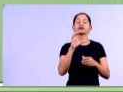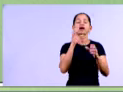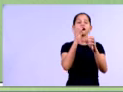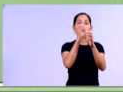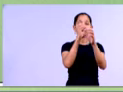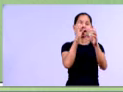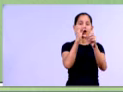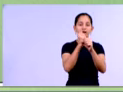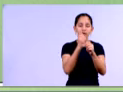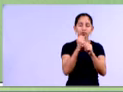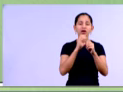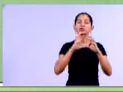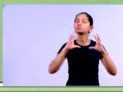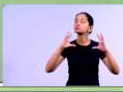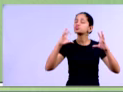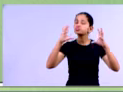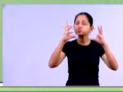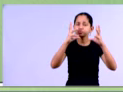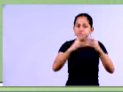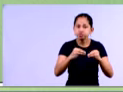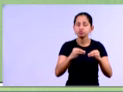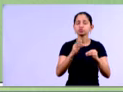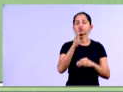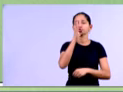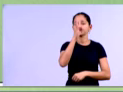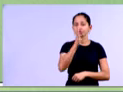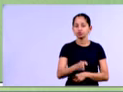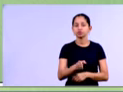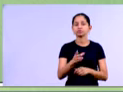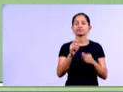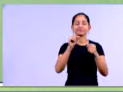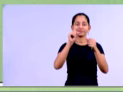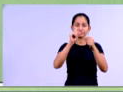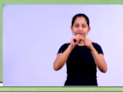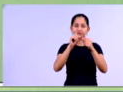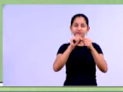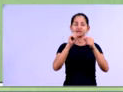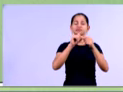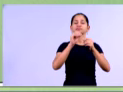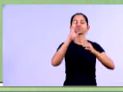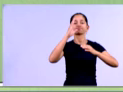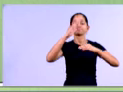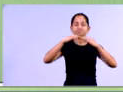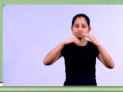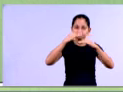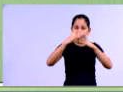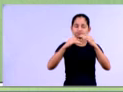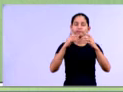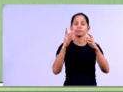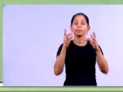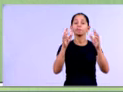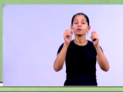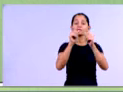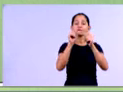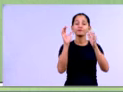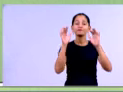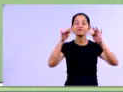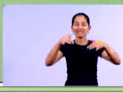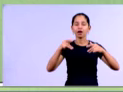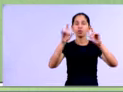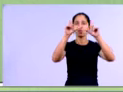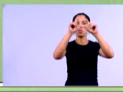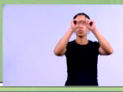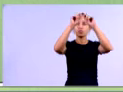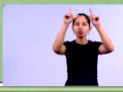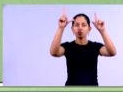vertical de todas as contas da DRE em relação à receita líquida, né, no caso do nosso balanço aqui de 2013, nós vamos ter os percentuais